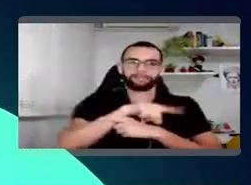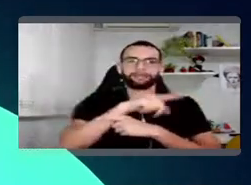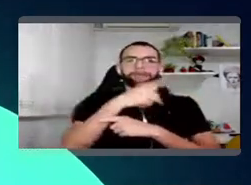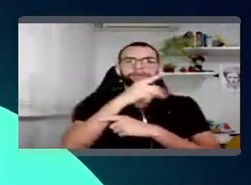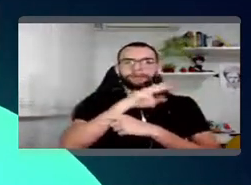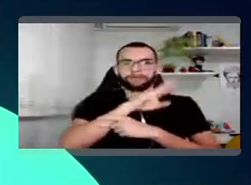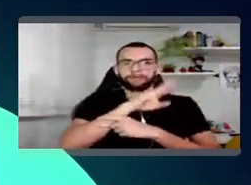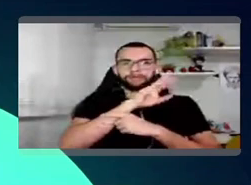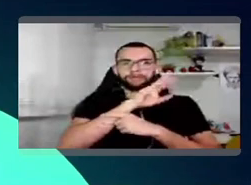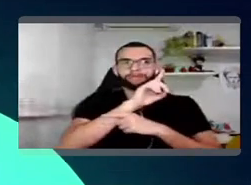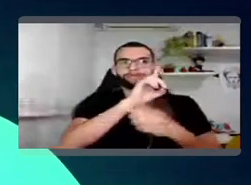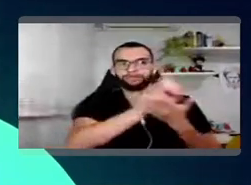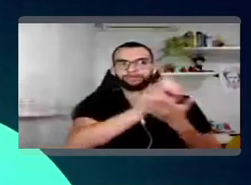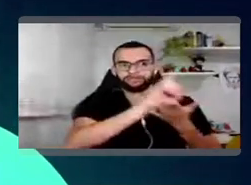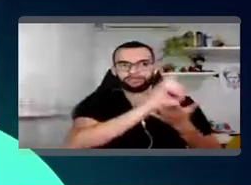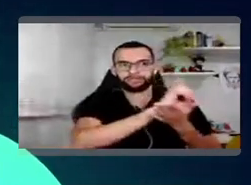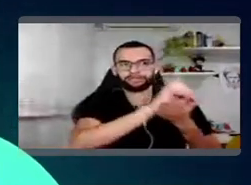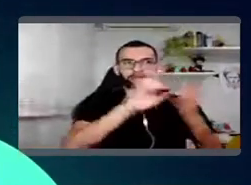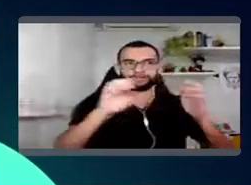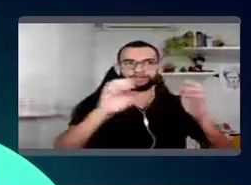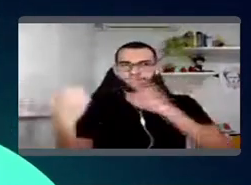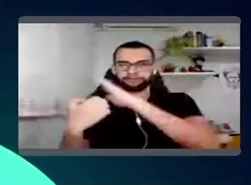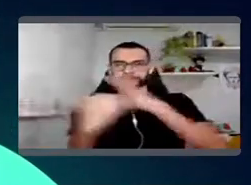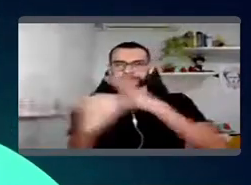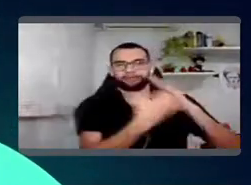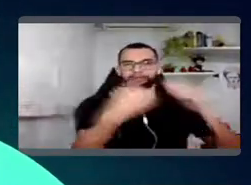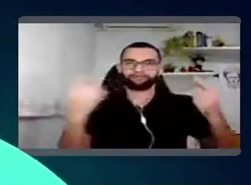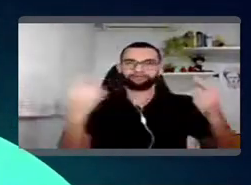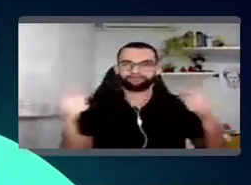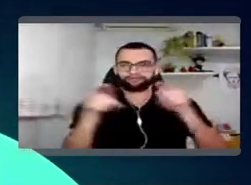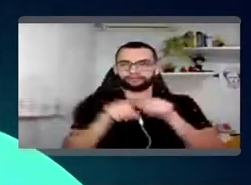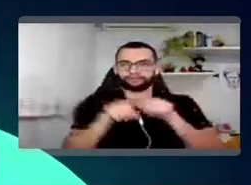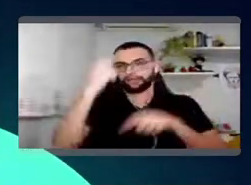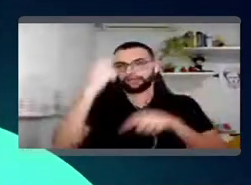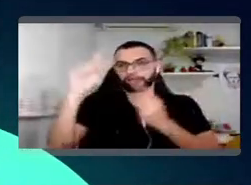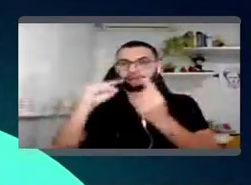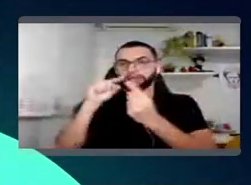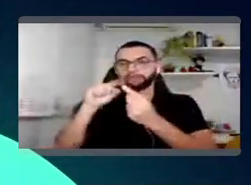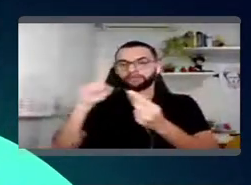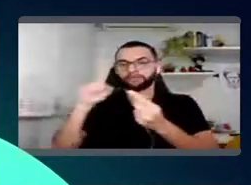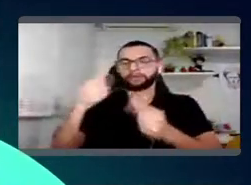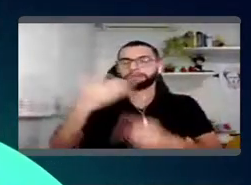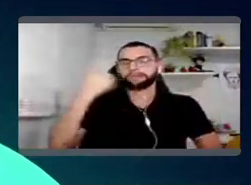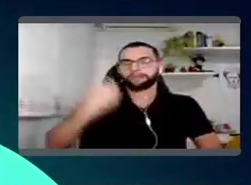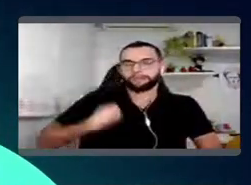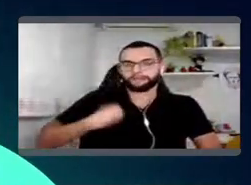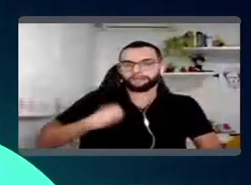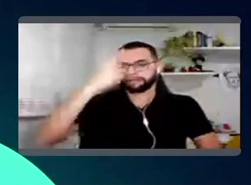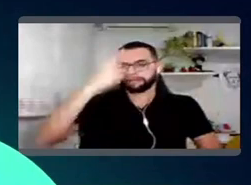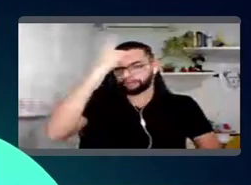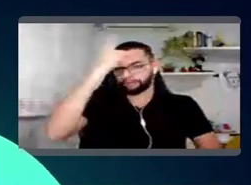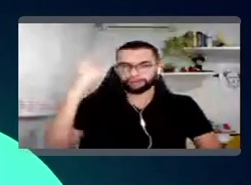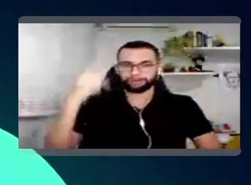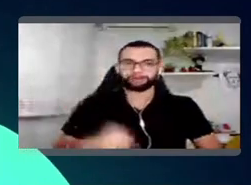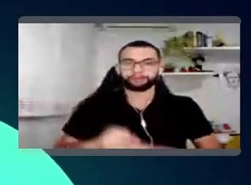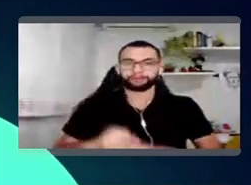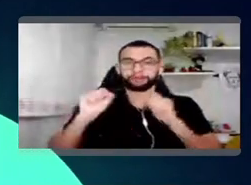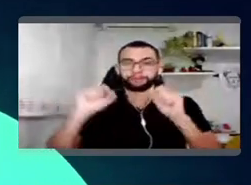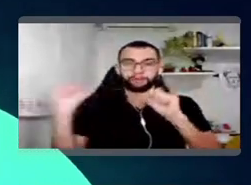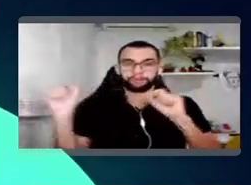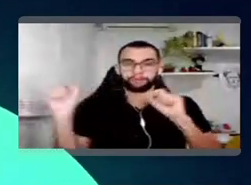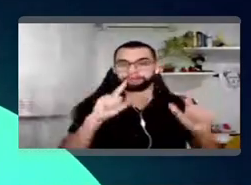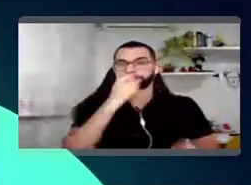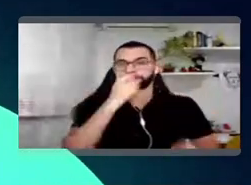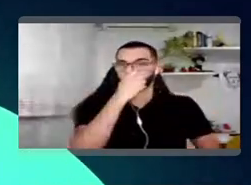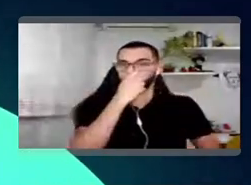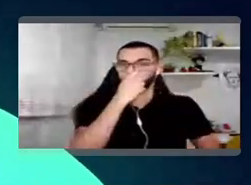muito com essa ideia de somar o que o mundo tem de bom para melhorar a vida das pessoas. Então, hoje, isso é o nosso propósito. Pode passar, Pedro. Bem, falando um pouquinho sobre